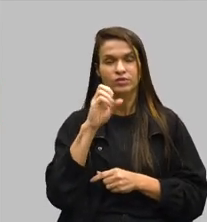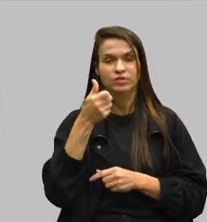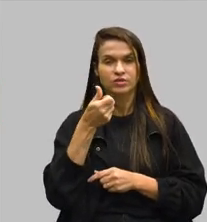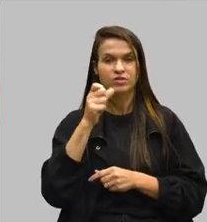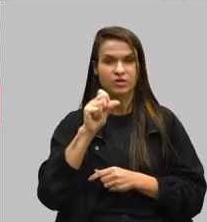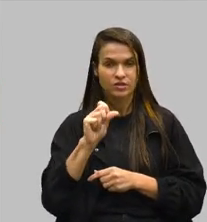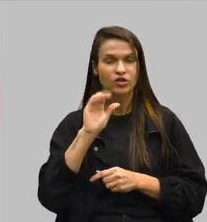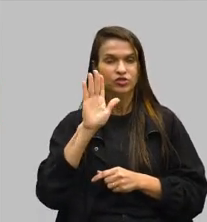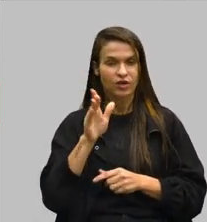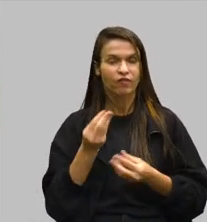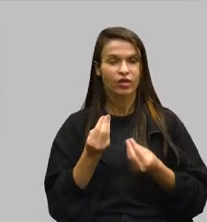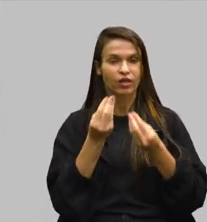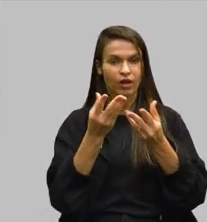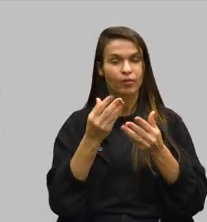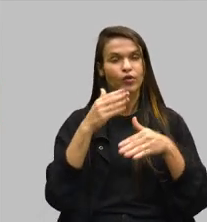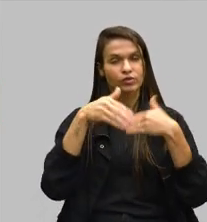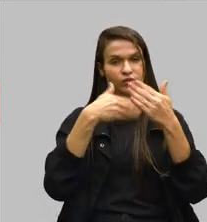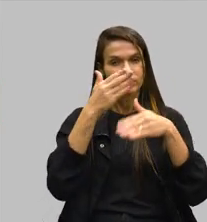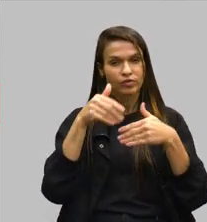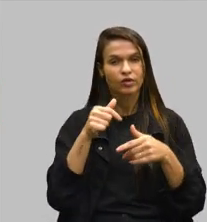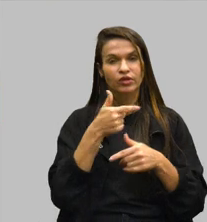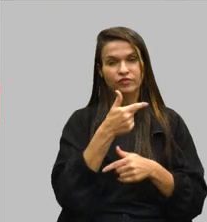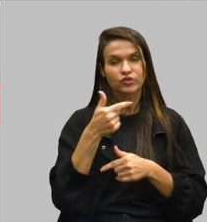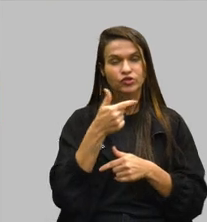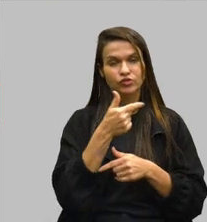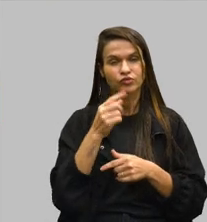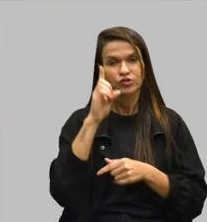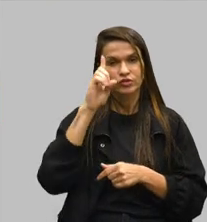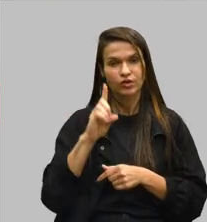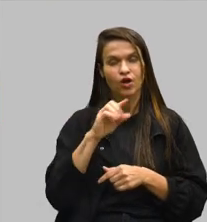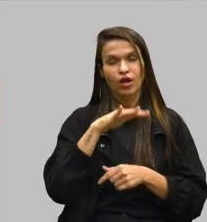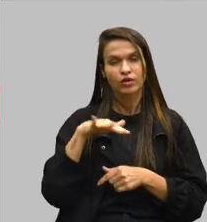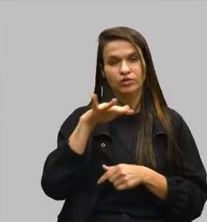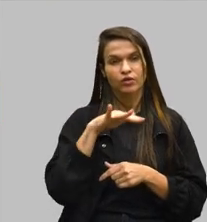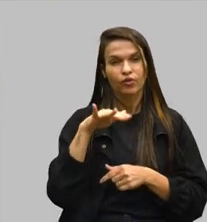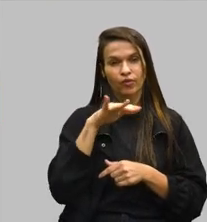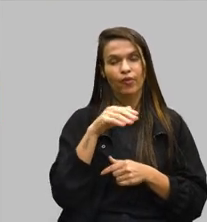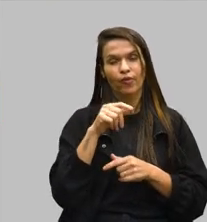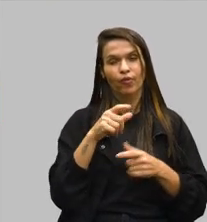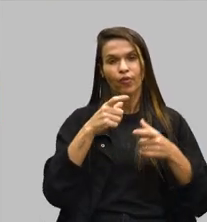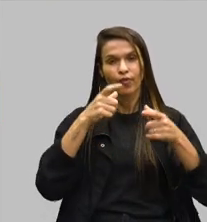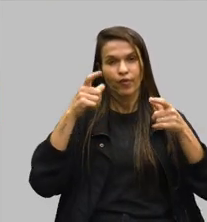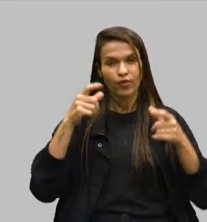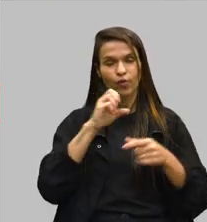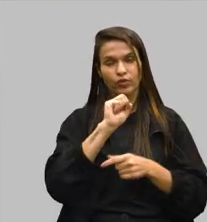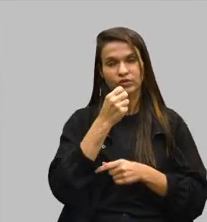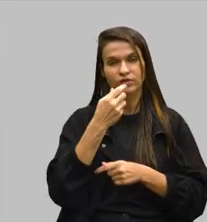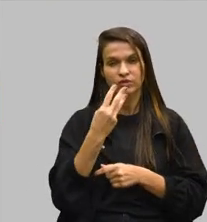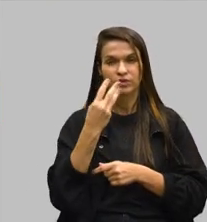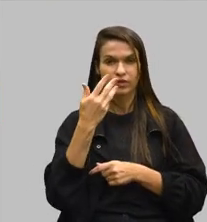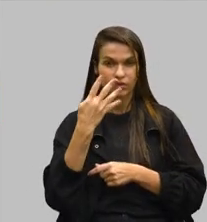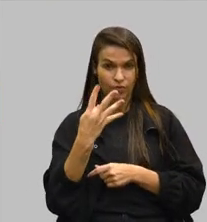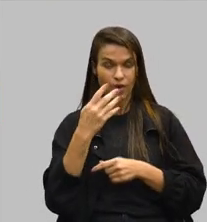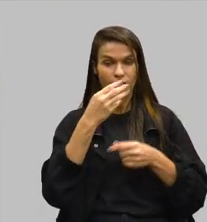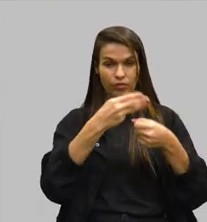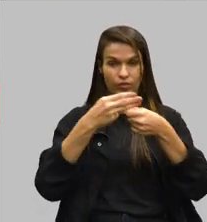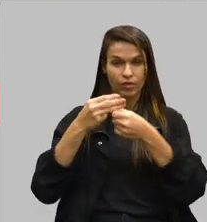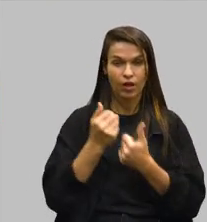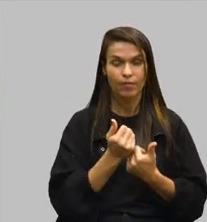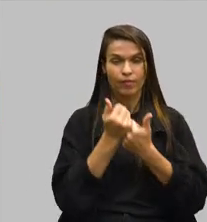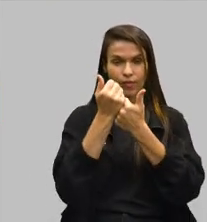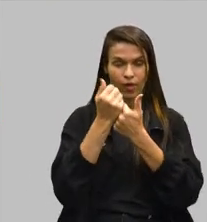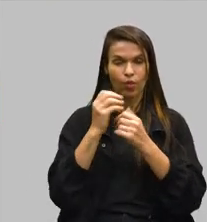ações de apoio técnico desenvolvidas nas 22 diretorias regionais com abrangência de 834 municípios apoiados,